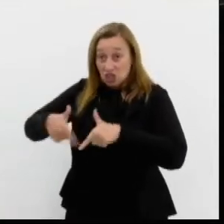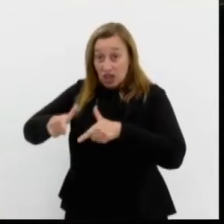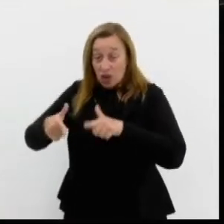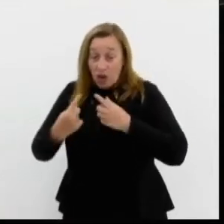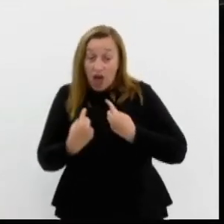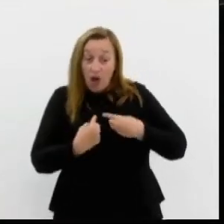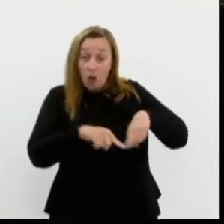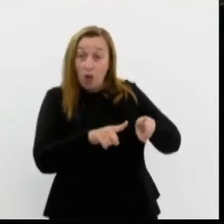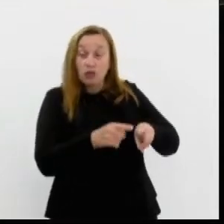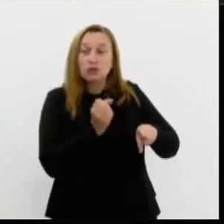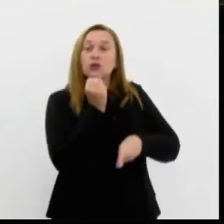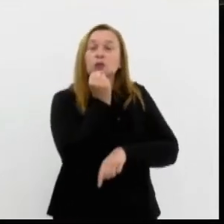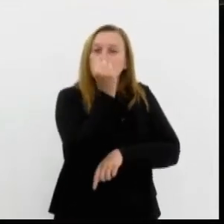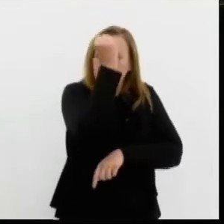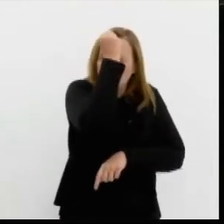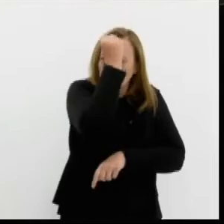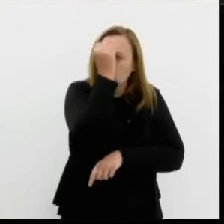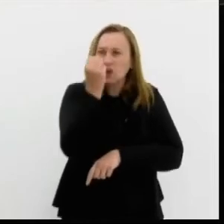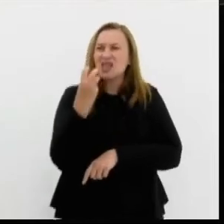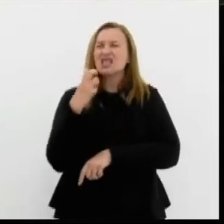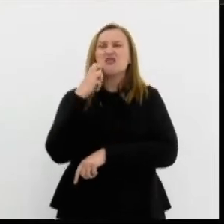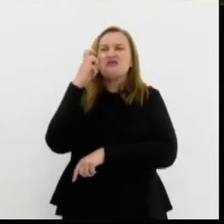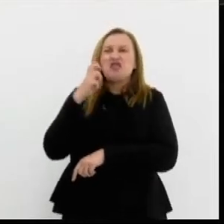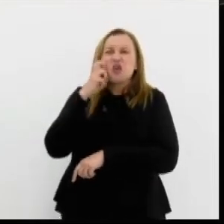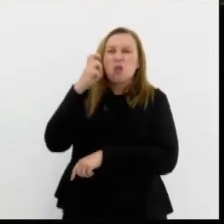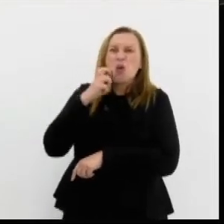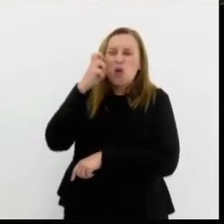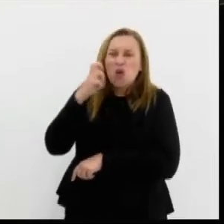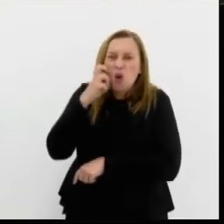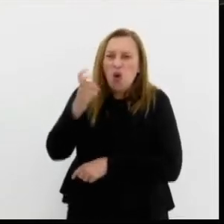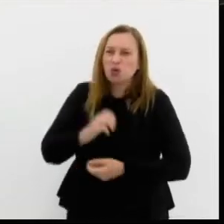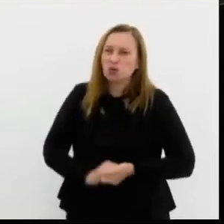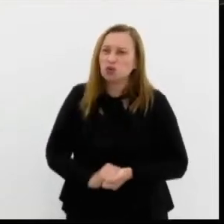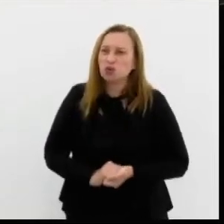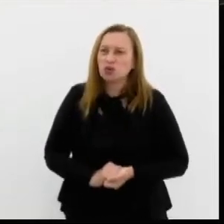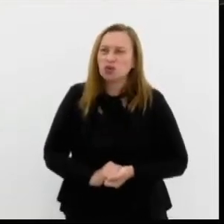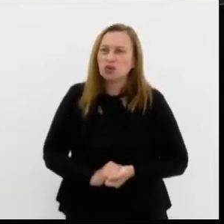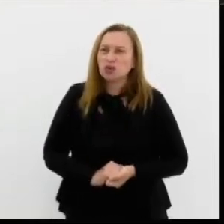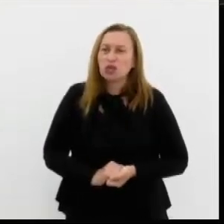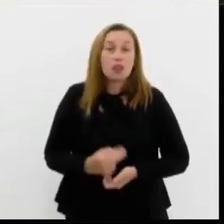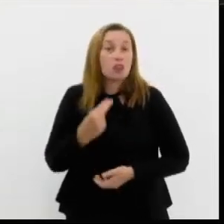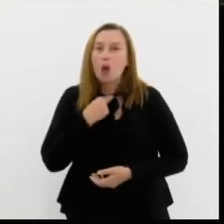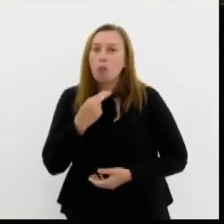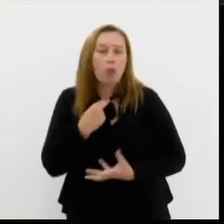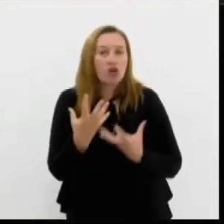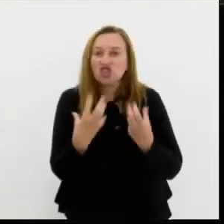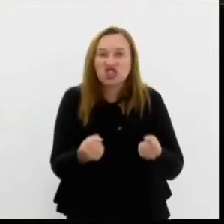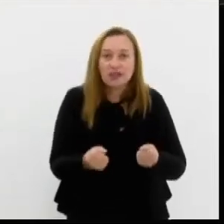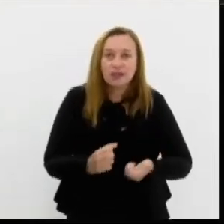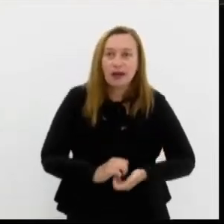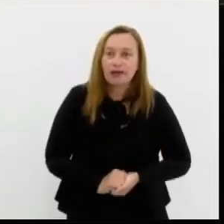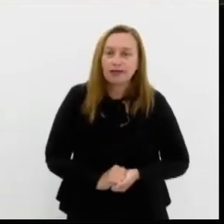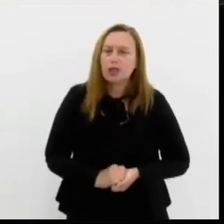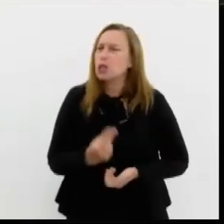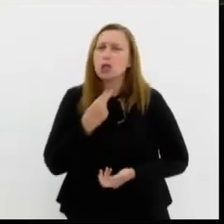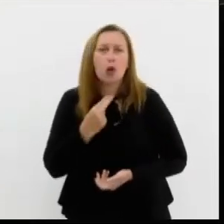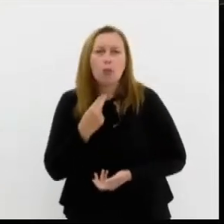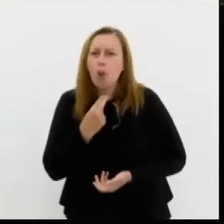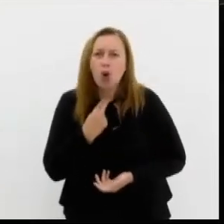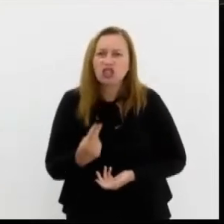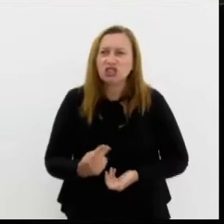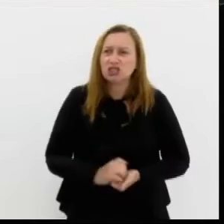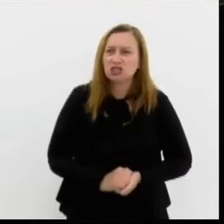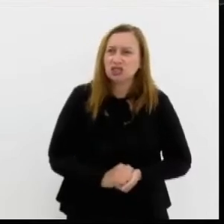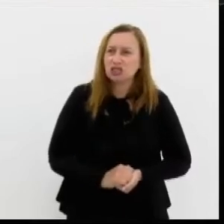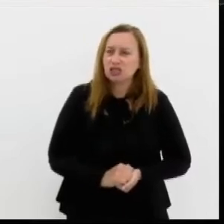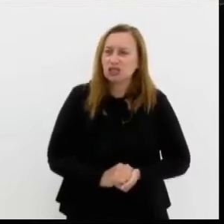Isso é vergonhoso. Isso não pode ser aturado. Não pode haver